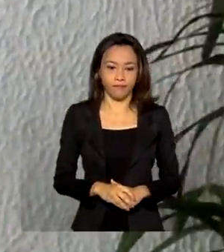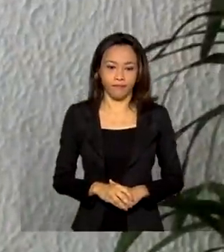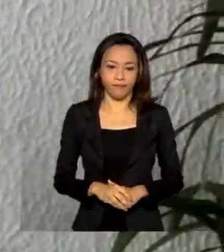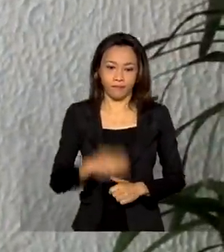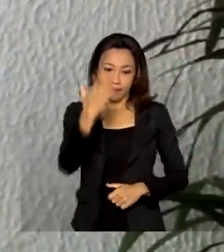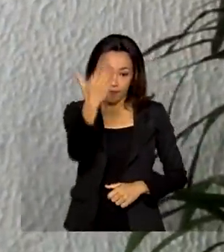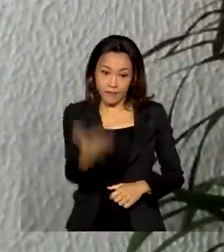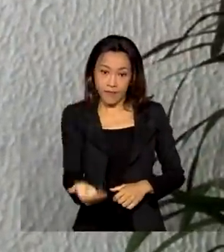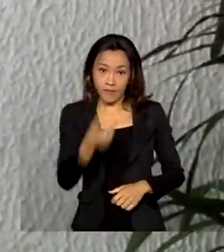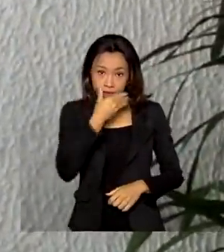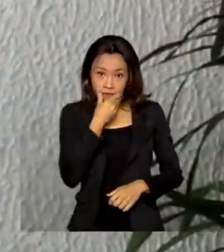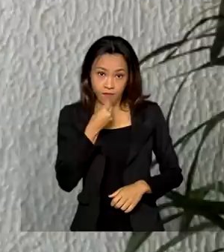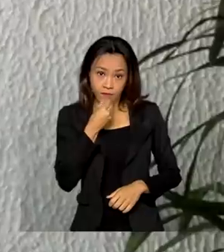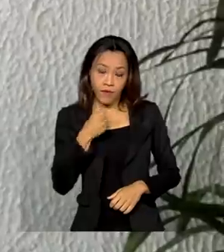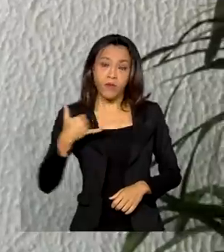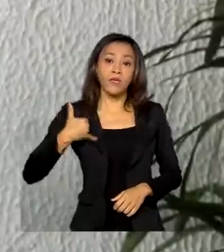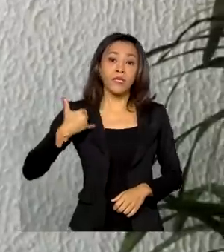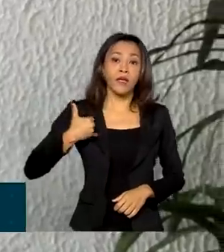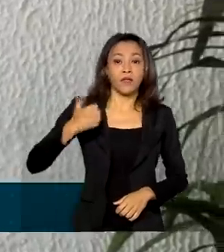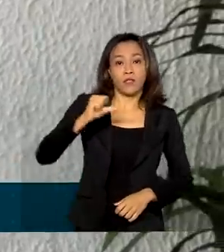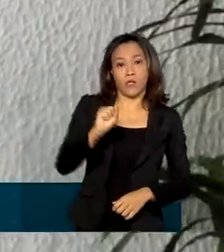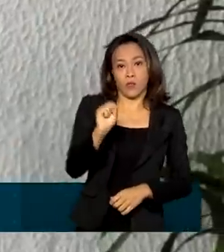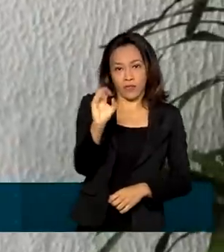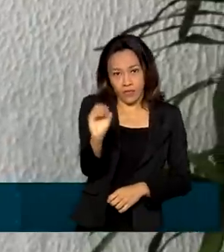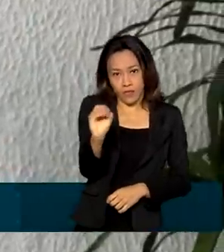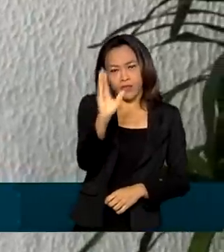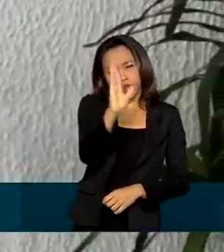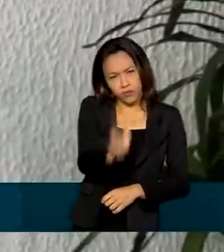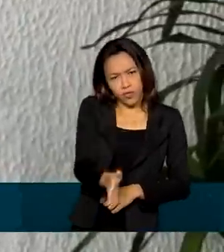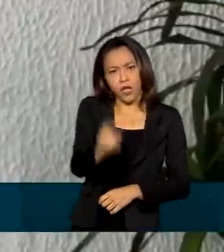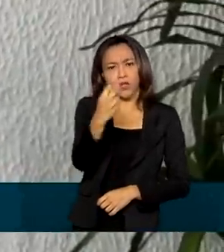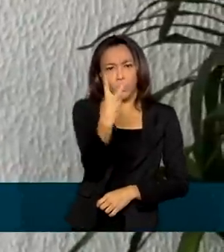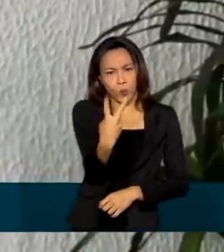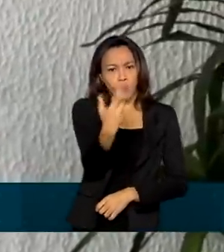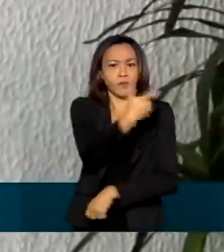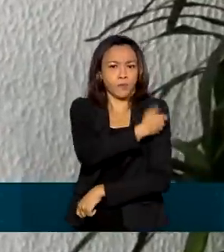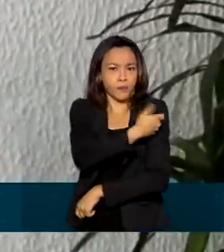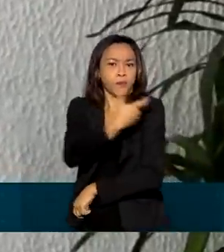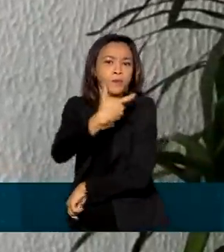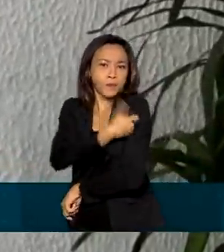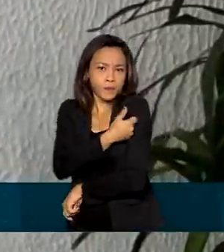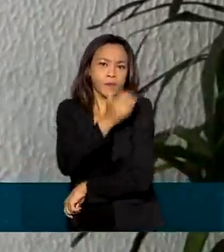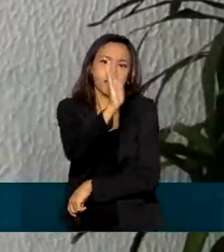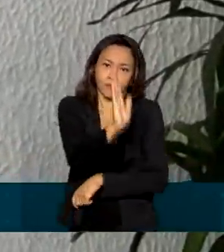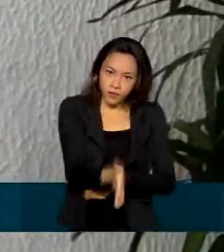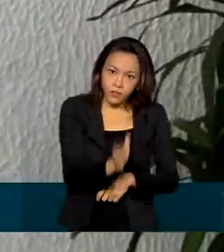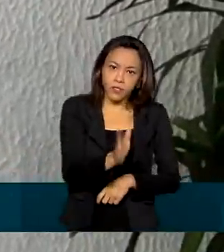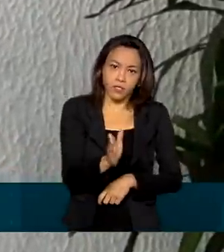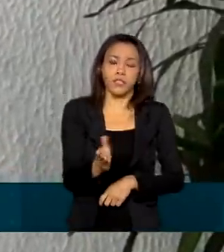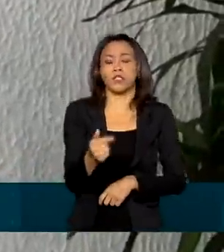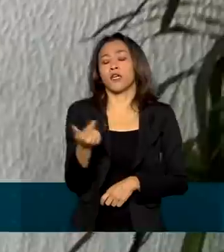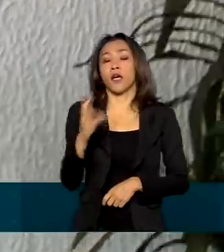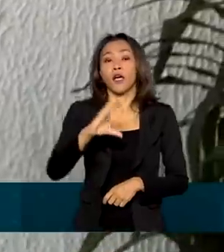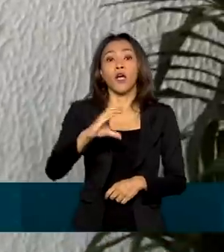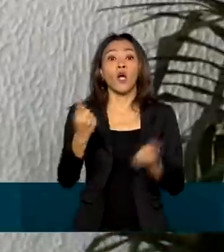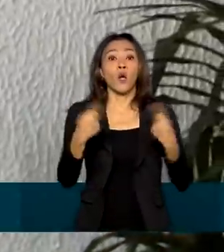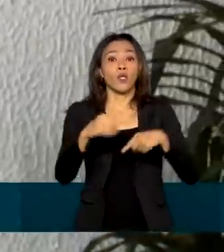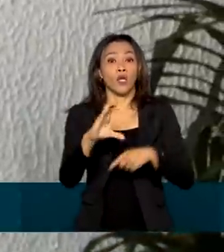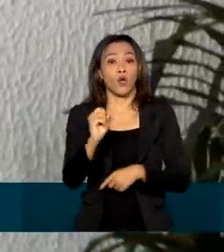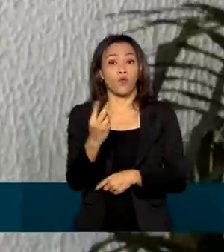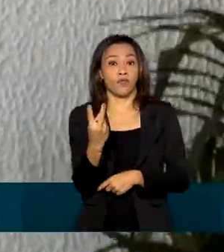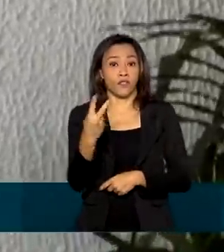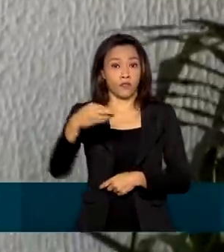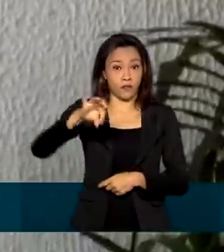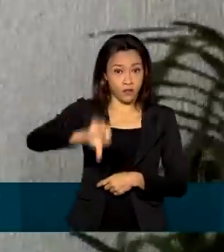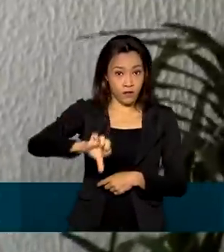Seu Valdemar tem 80 anos. Já tomou as duas doses da vacina contra a Covid-19. E